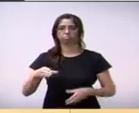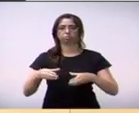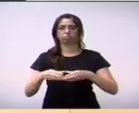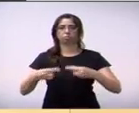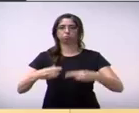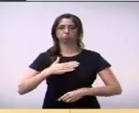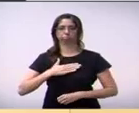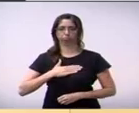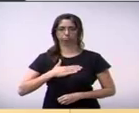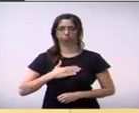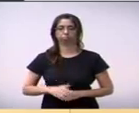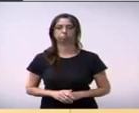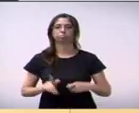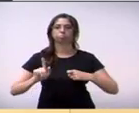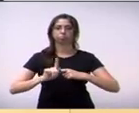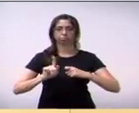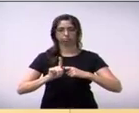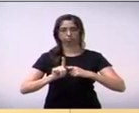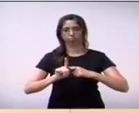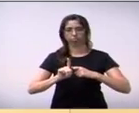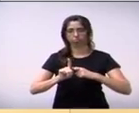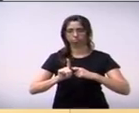Com a palavra, o vereador doutor Gustavo Tecola.